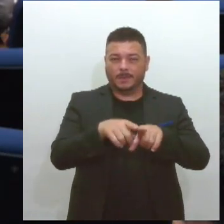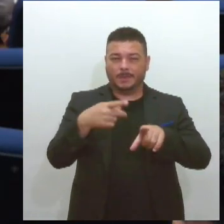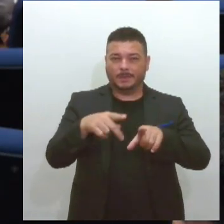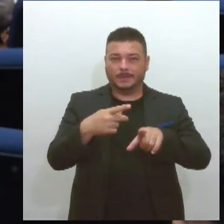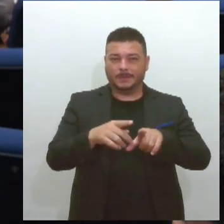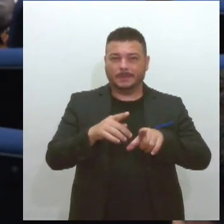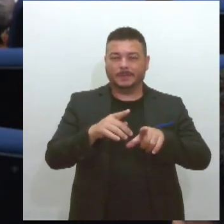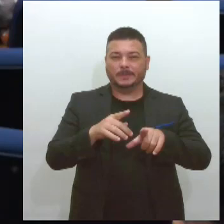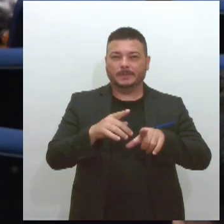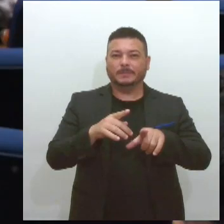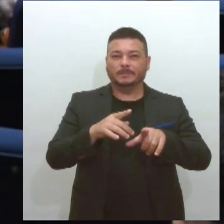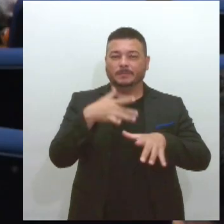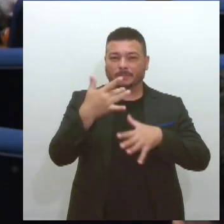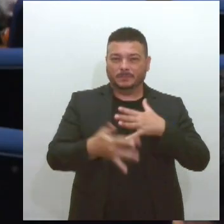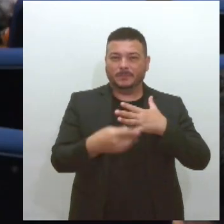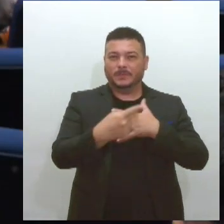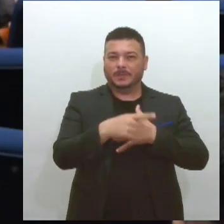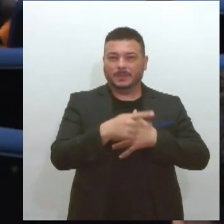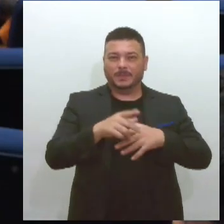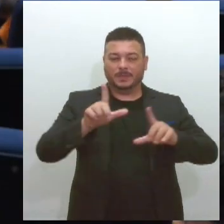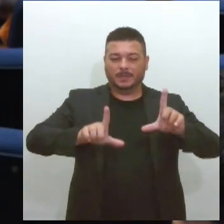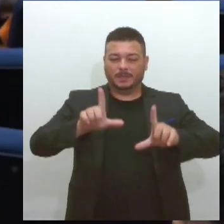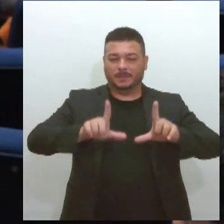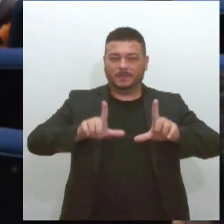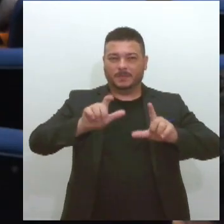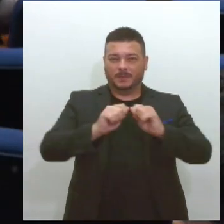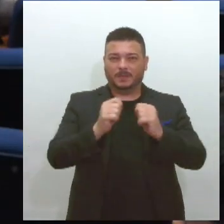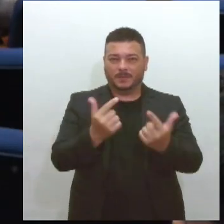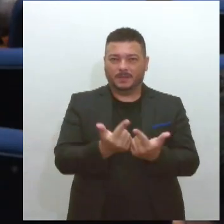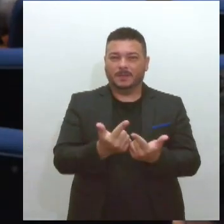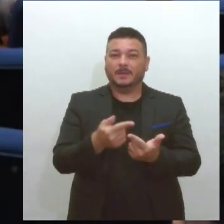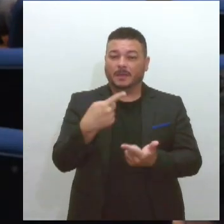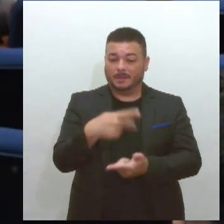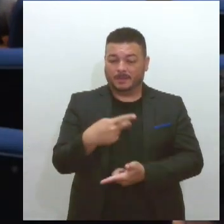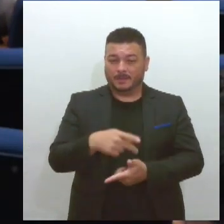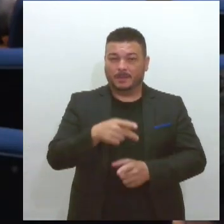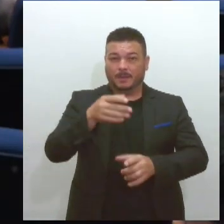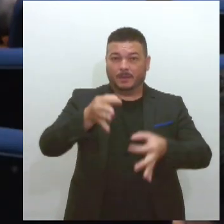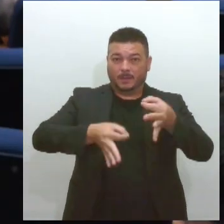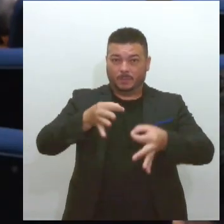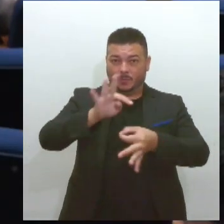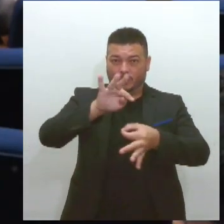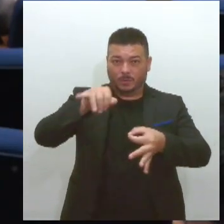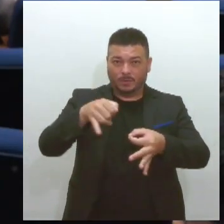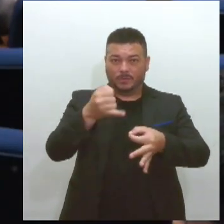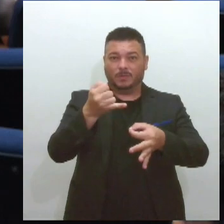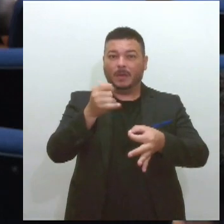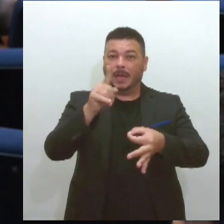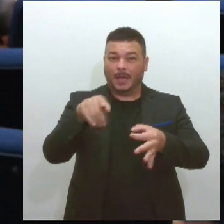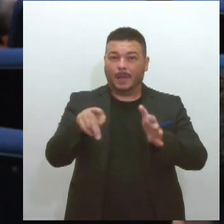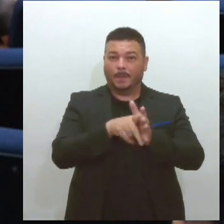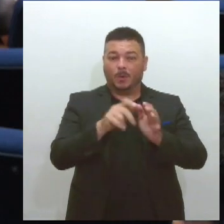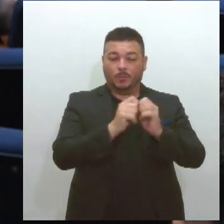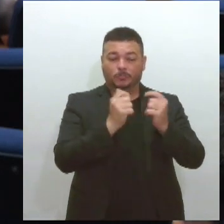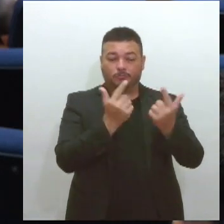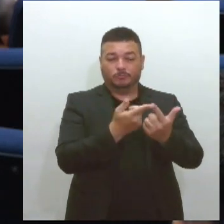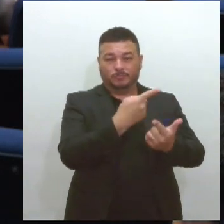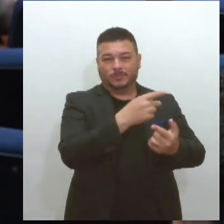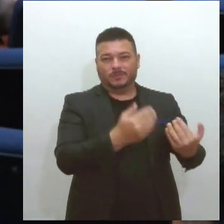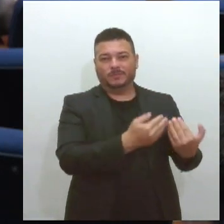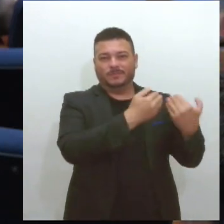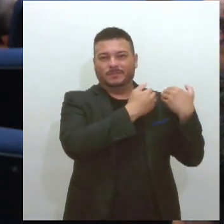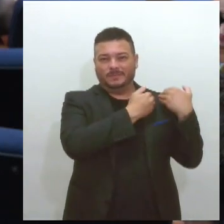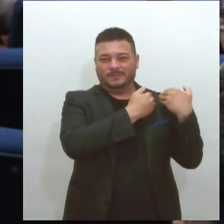Lese. Lembrando que esse evento, realizado aqui no Tribunal de Justiça, é uma realização da Assembleia Legislativa de